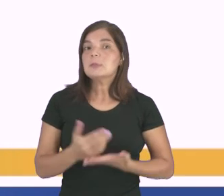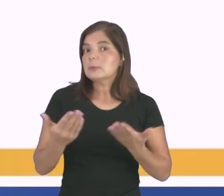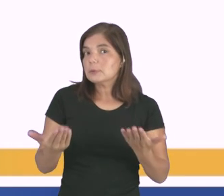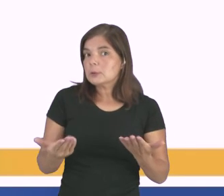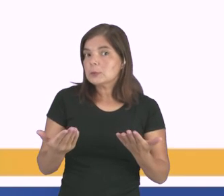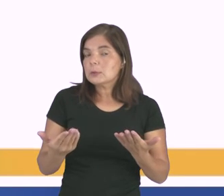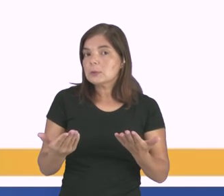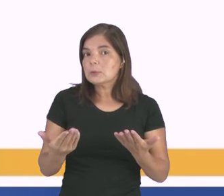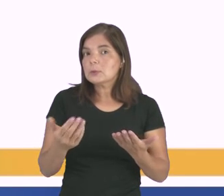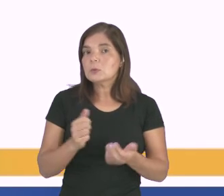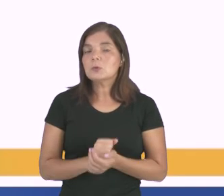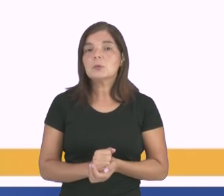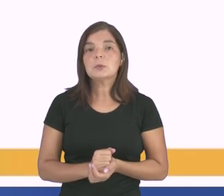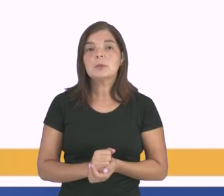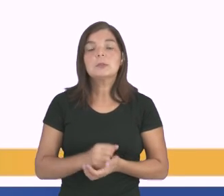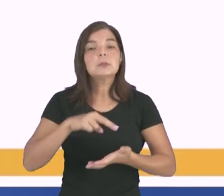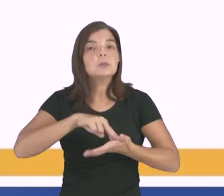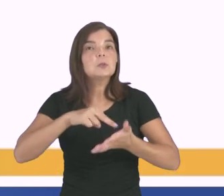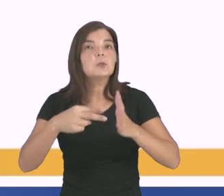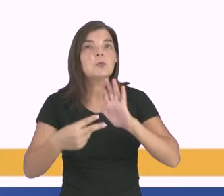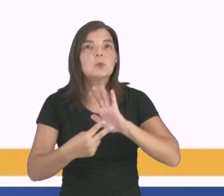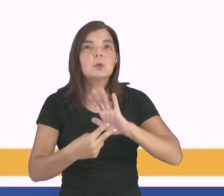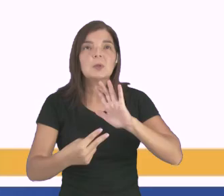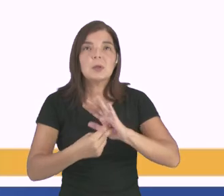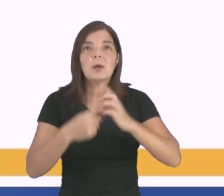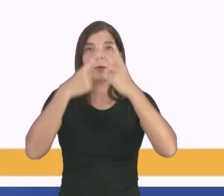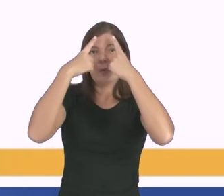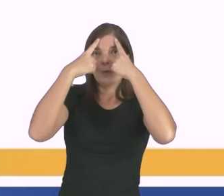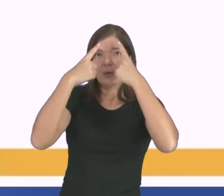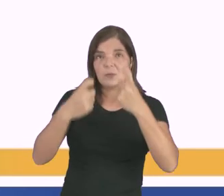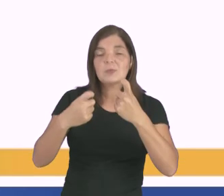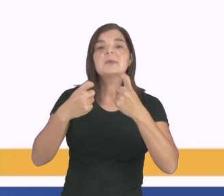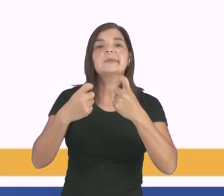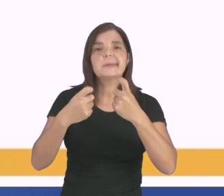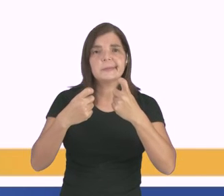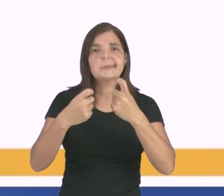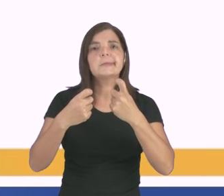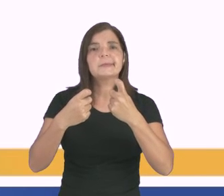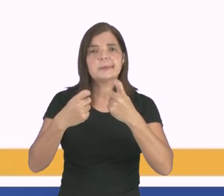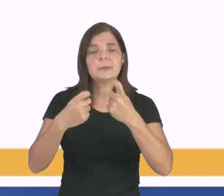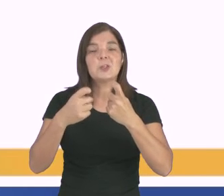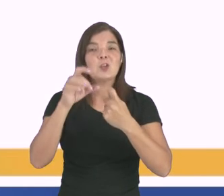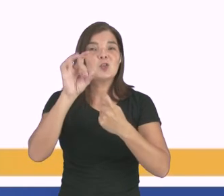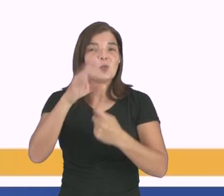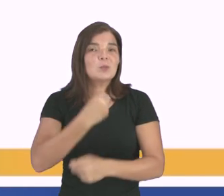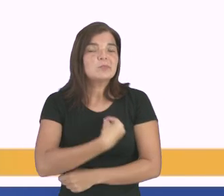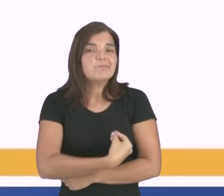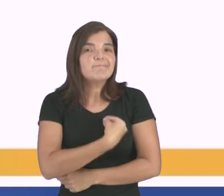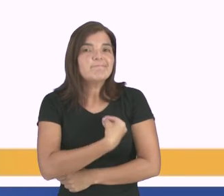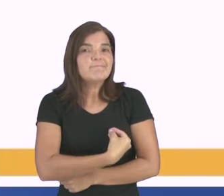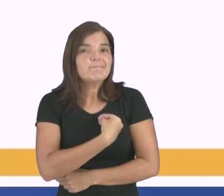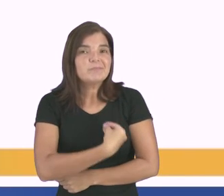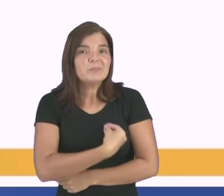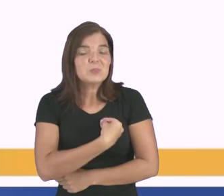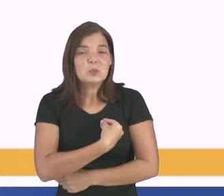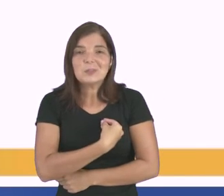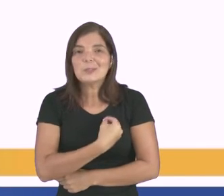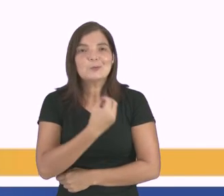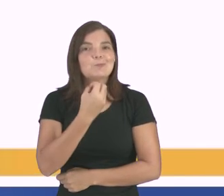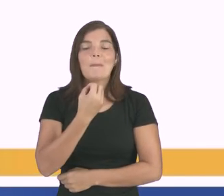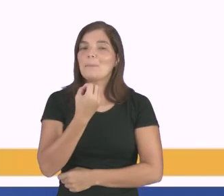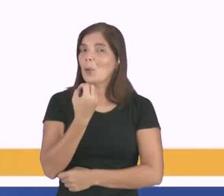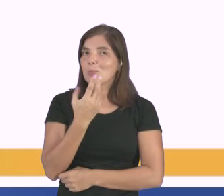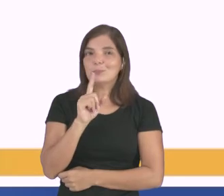né? Todavia, a realidade da violência parece que apenas a existência desses dispositivos não é o suficiente